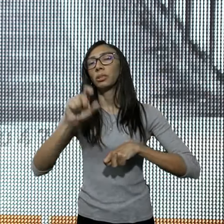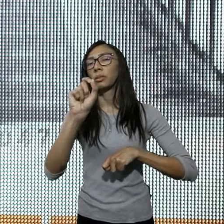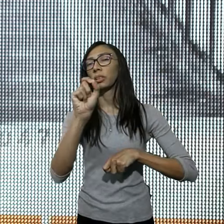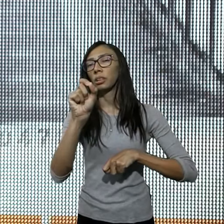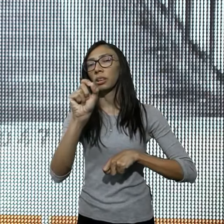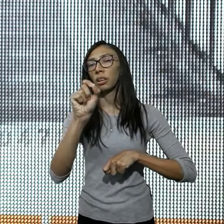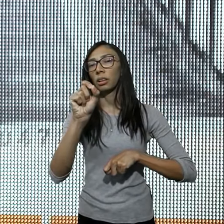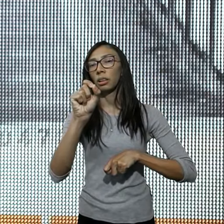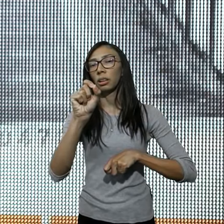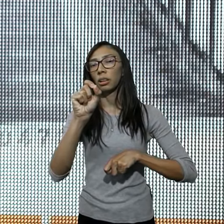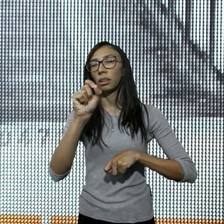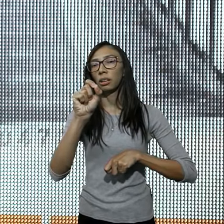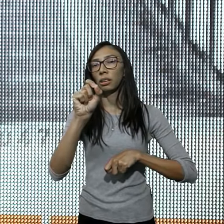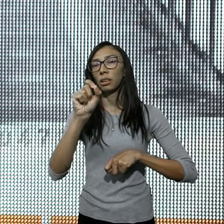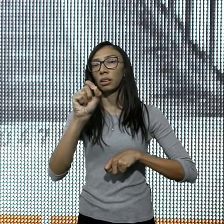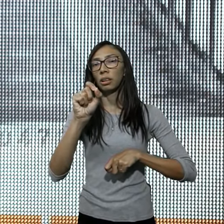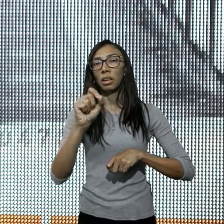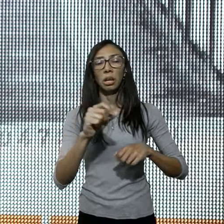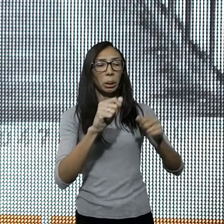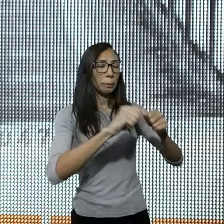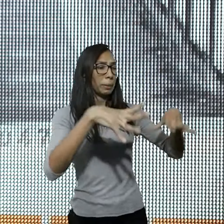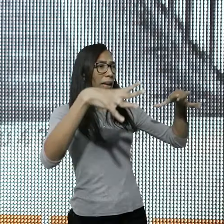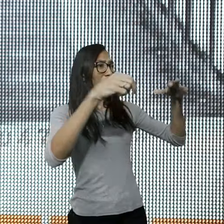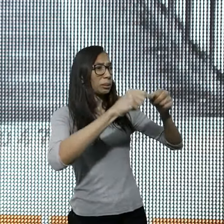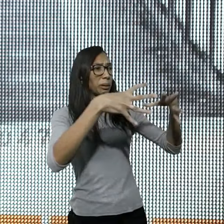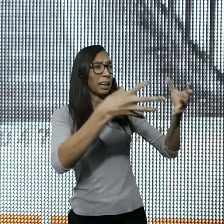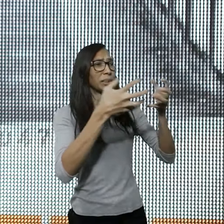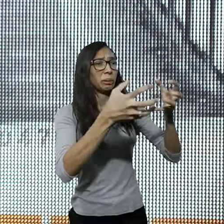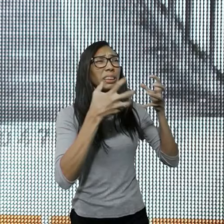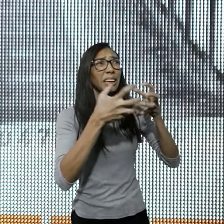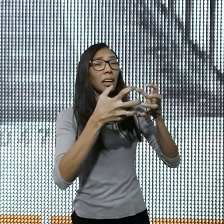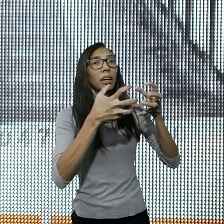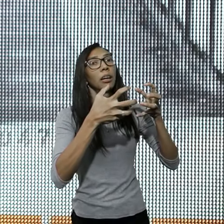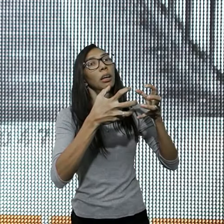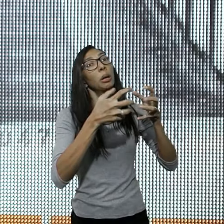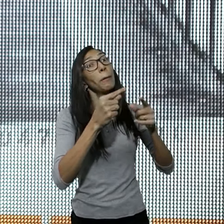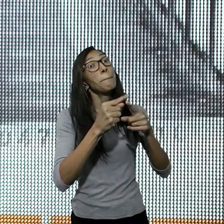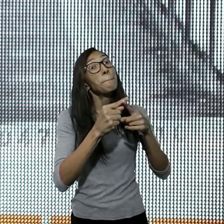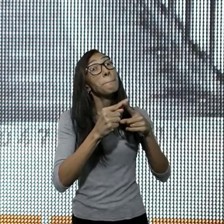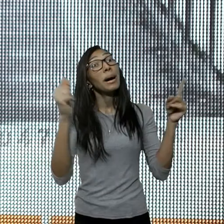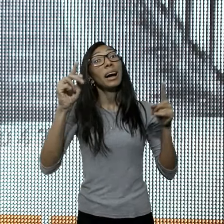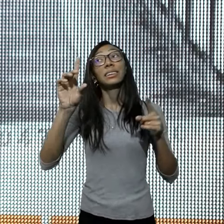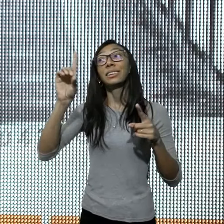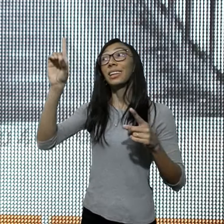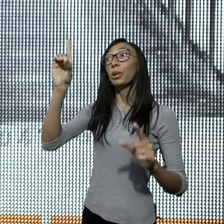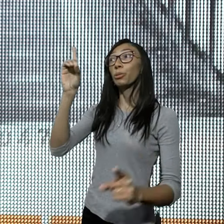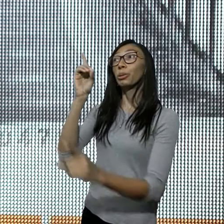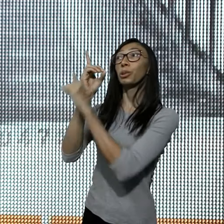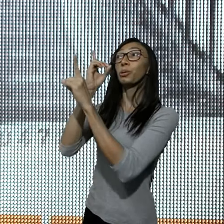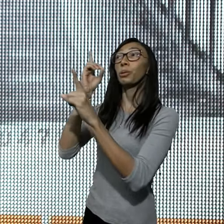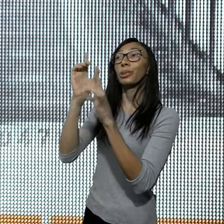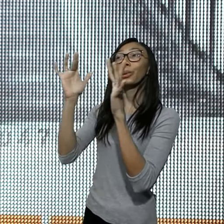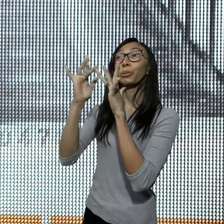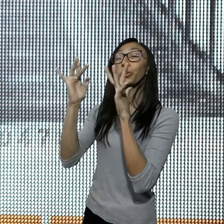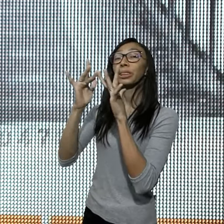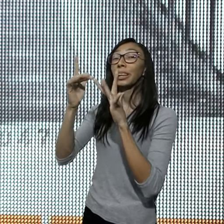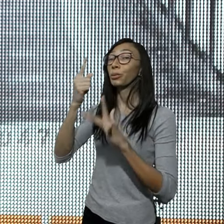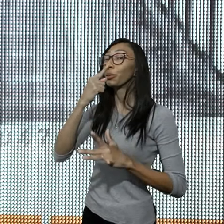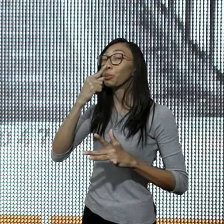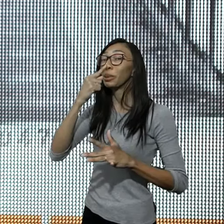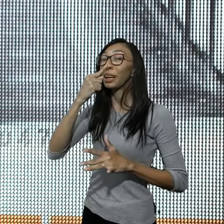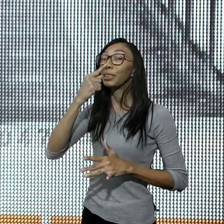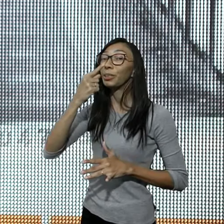mais, do que as mãos, de Jesus, se é preciso, querer estar, diante, dele, vamos,